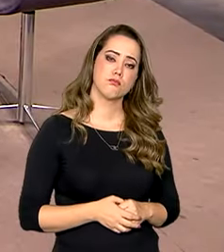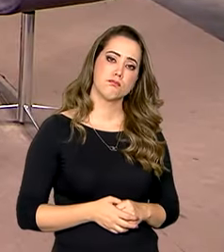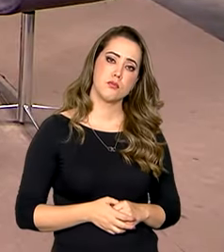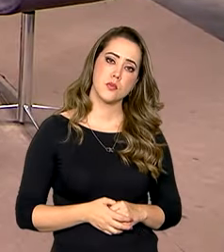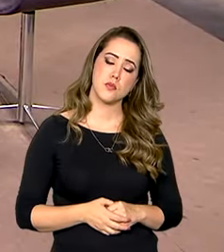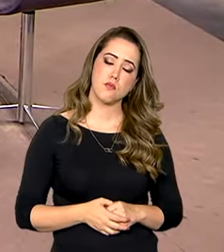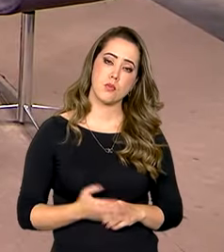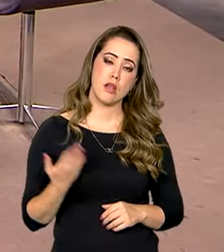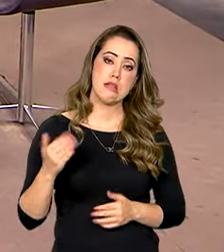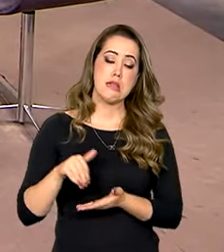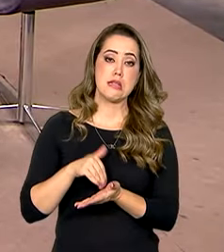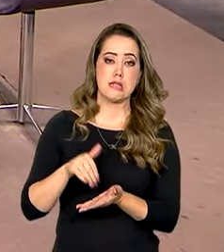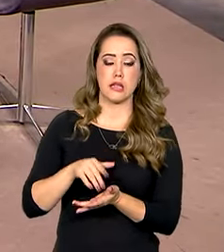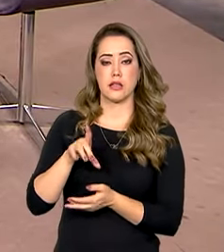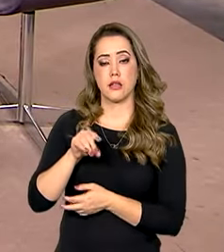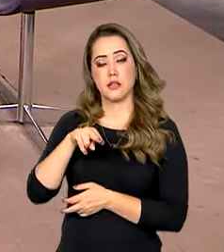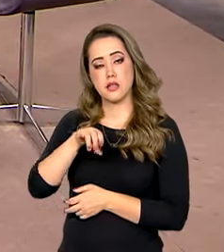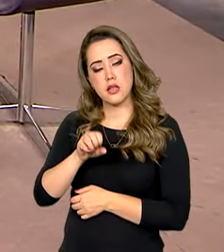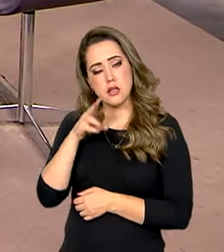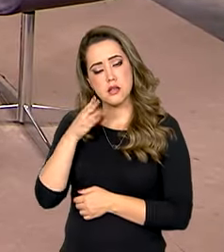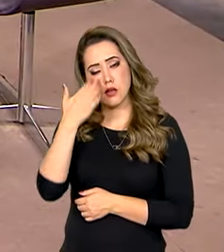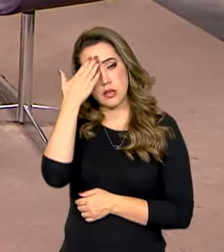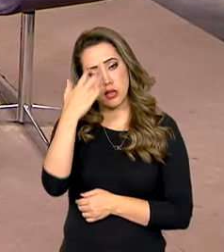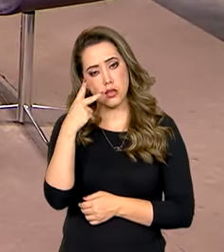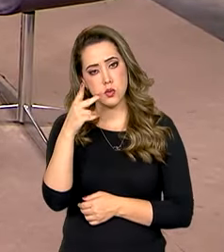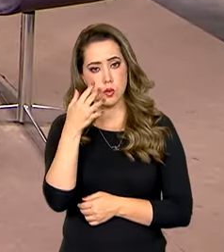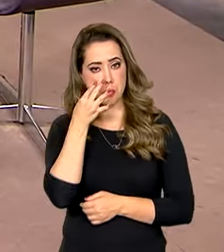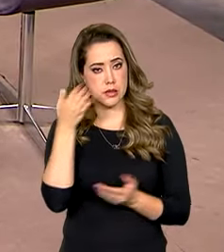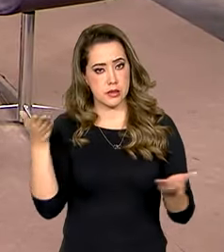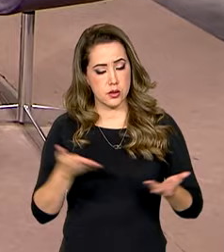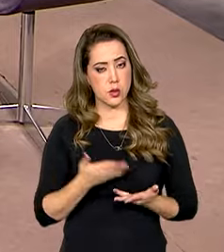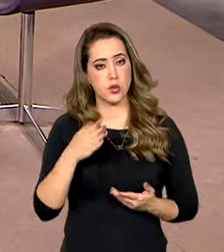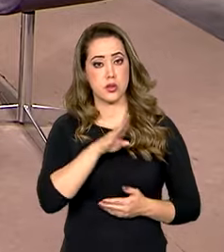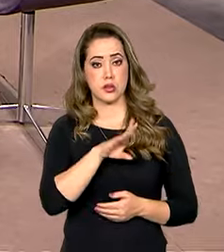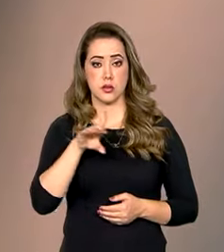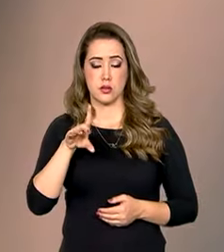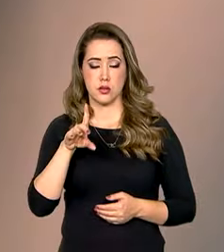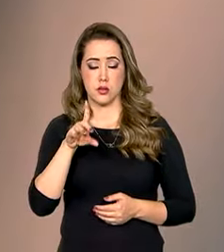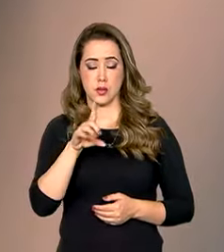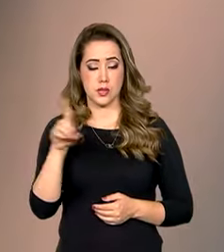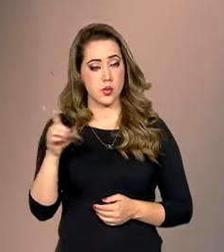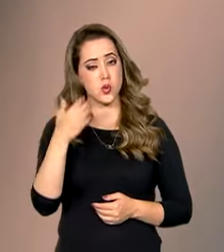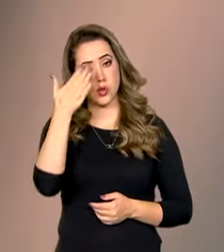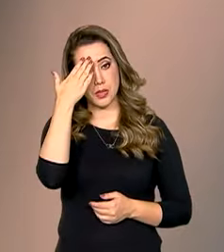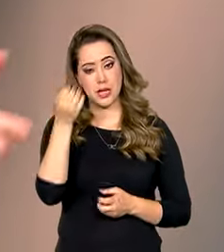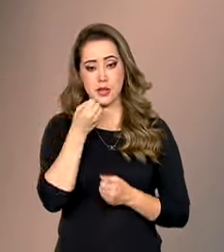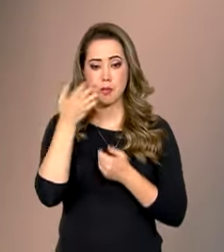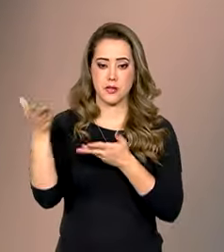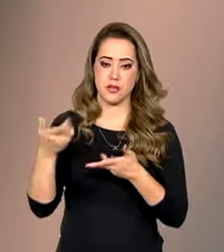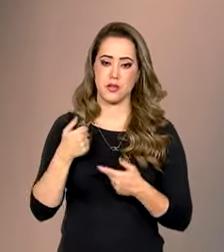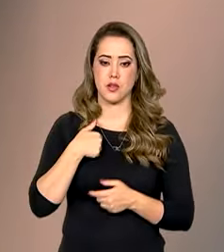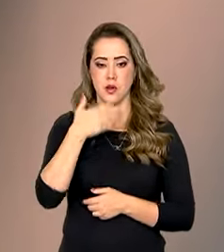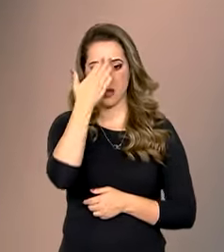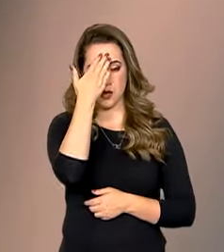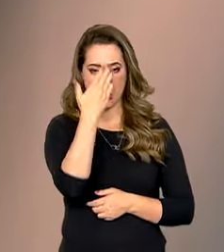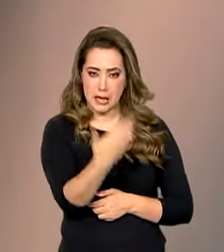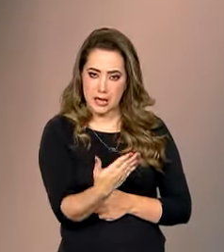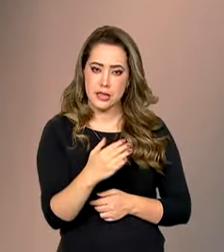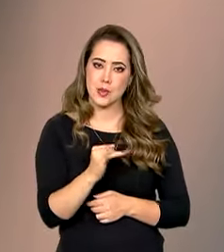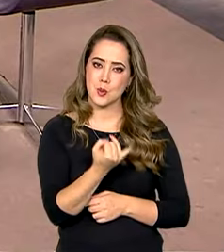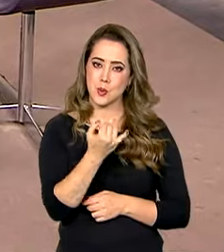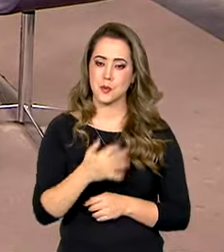Secretária Denise Mota Dau, muito obrigado pela sua presença no Brasil em Dia. Seja bem-vinda. Obrigada. Eu é que agradeço a